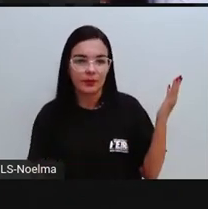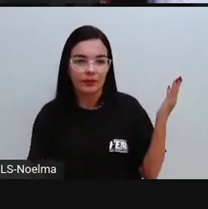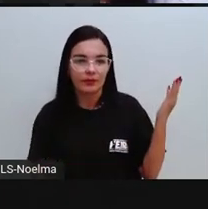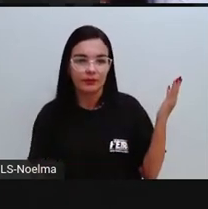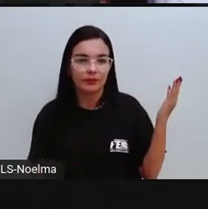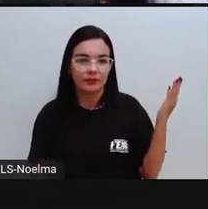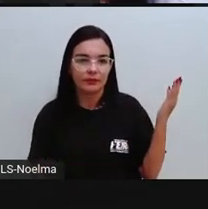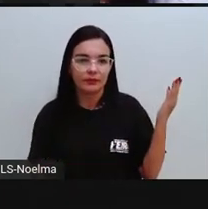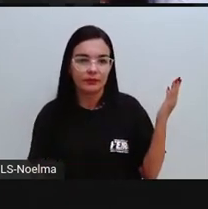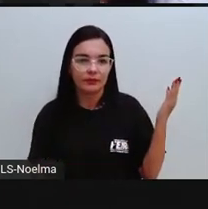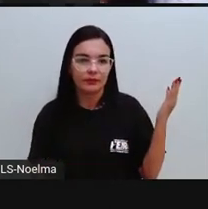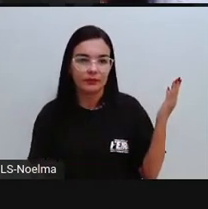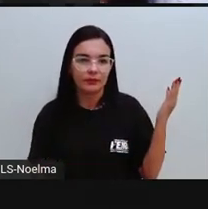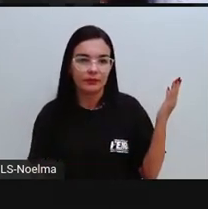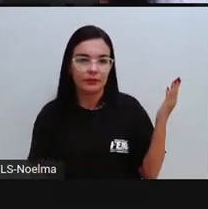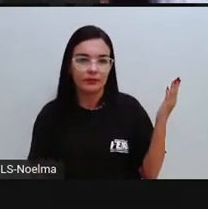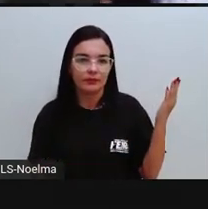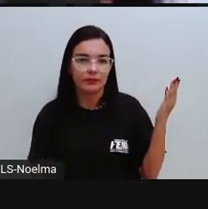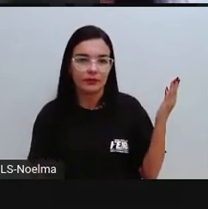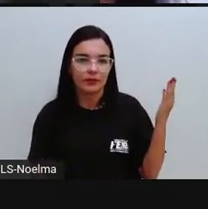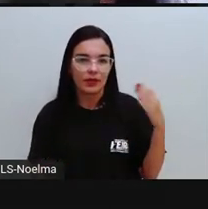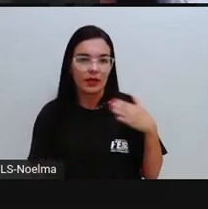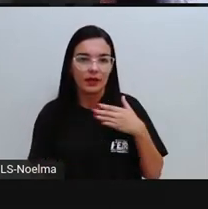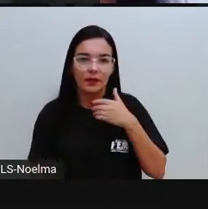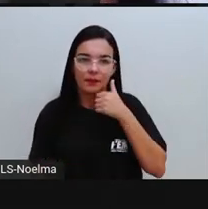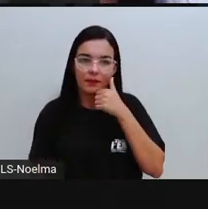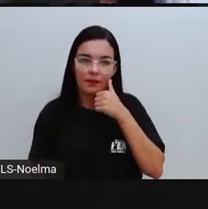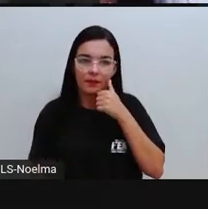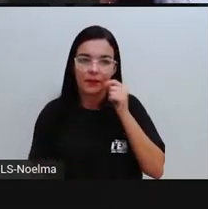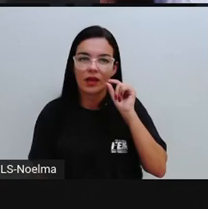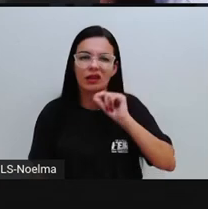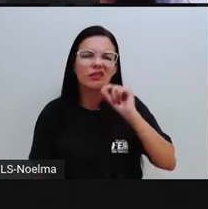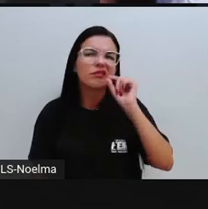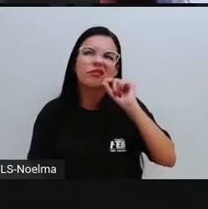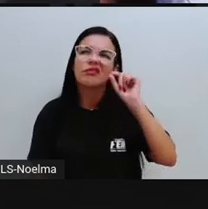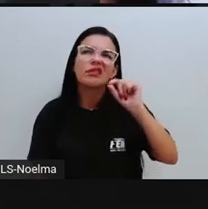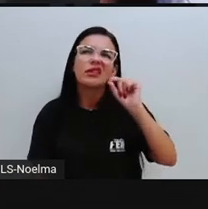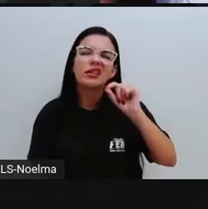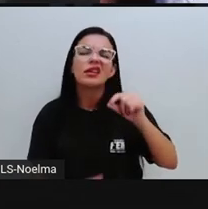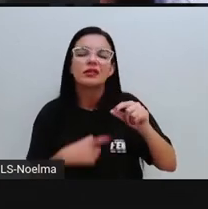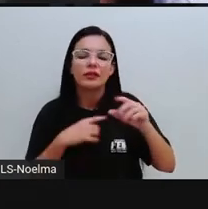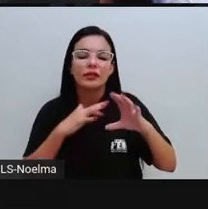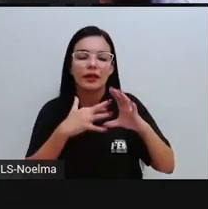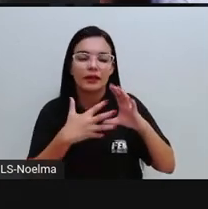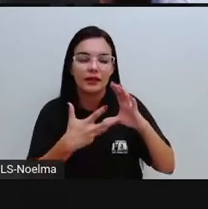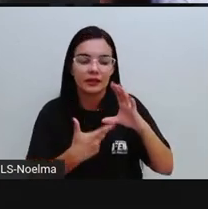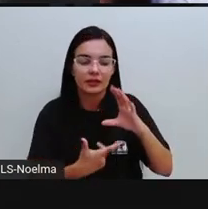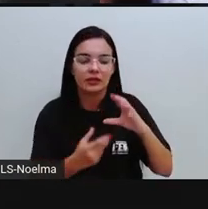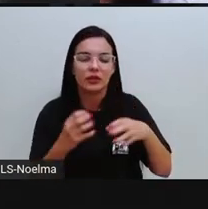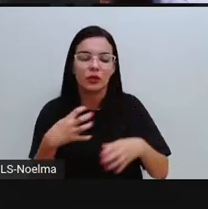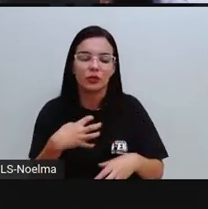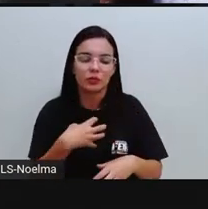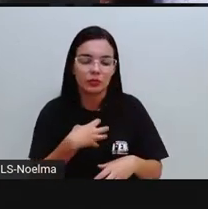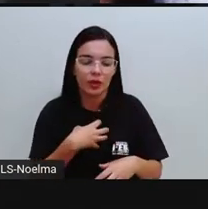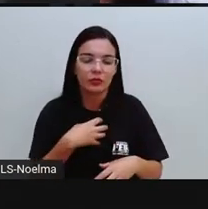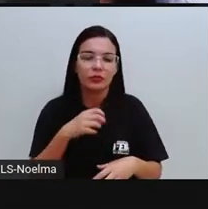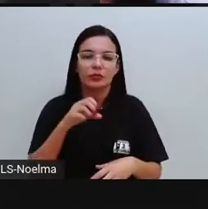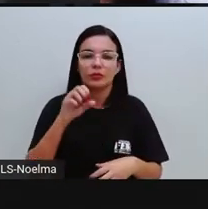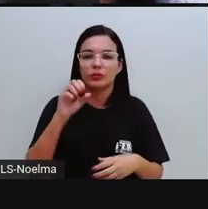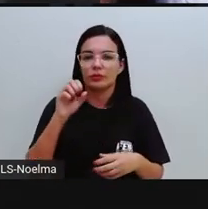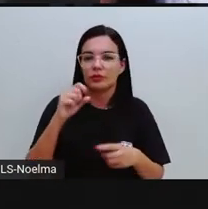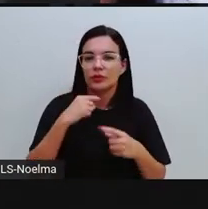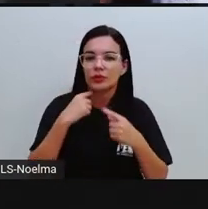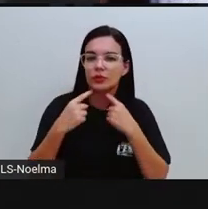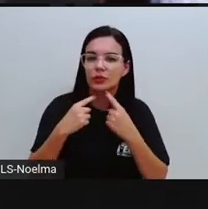observa também a presença da palavra que. Que é algo aí que é característica do modo subjuntivo. Do